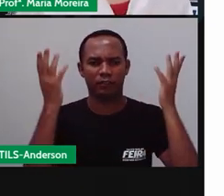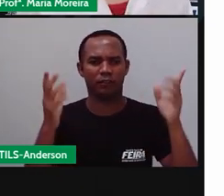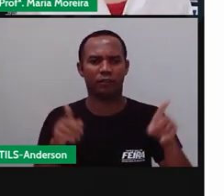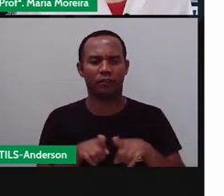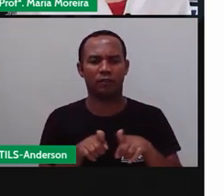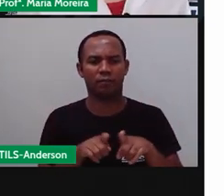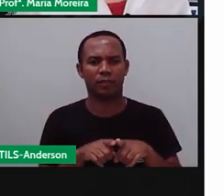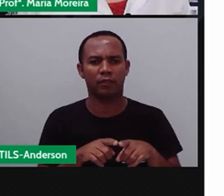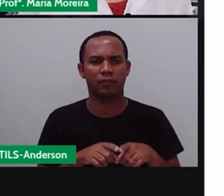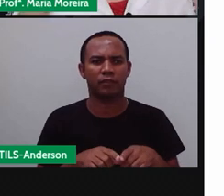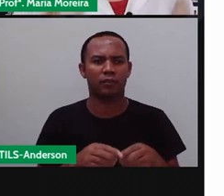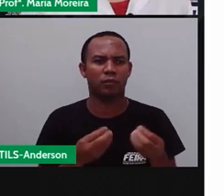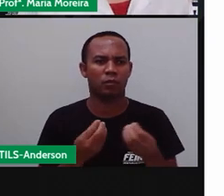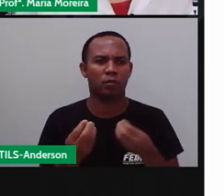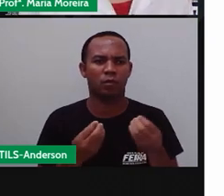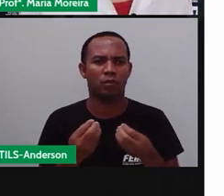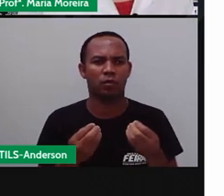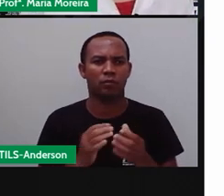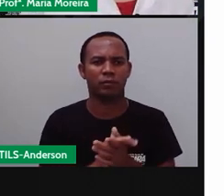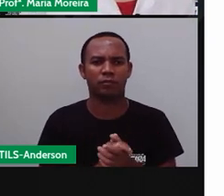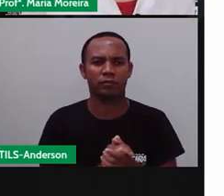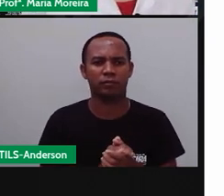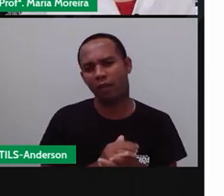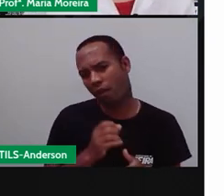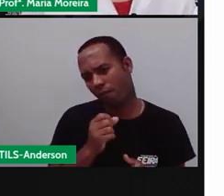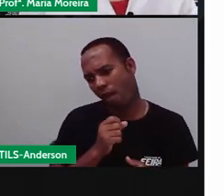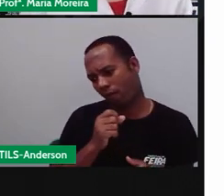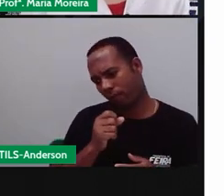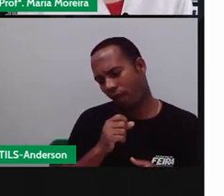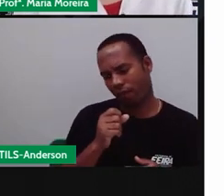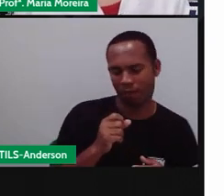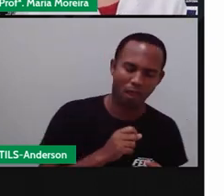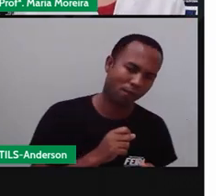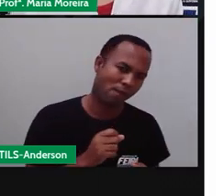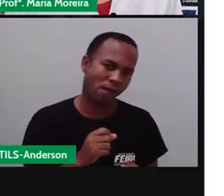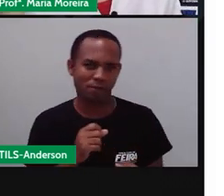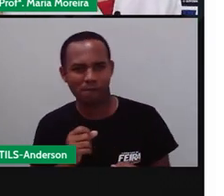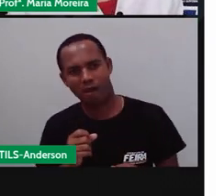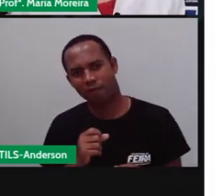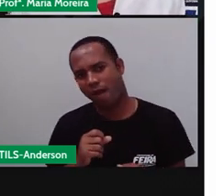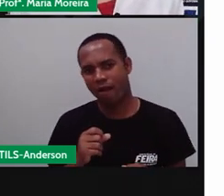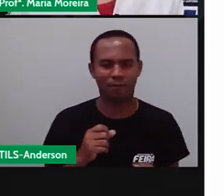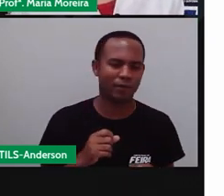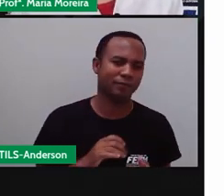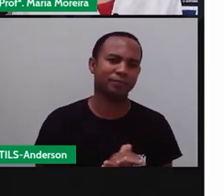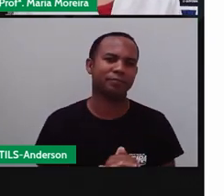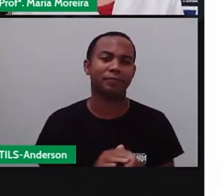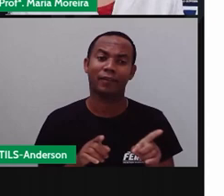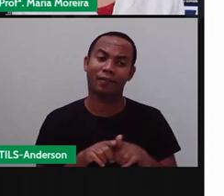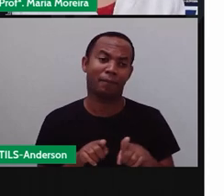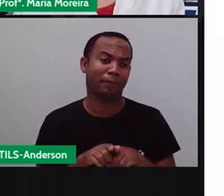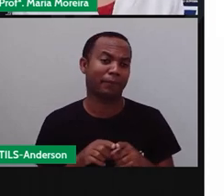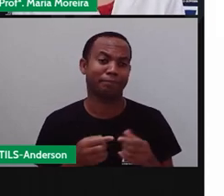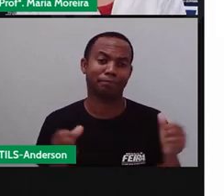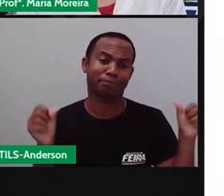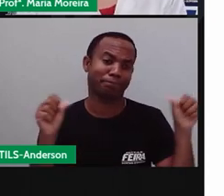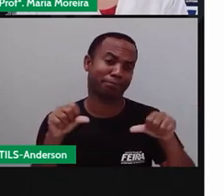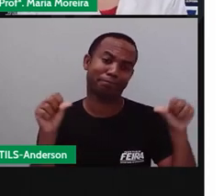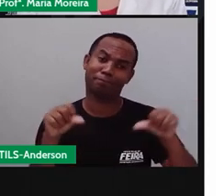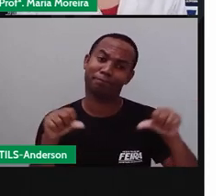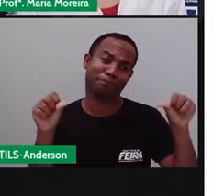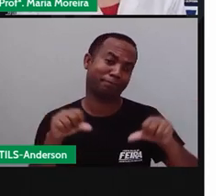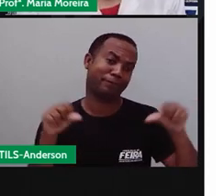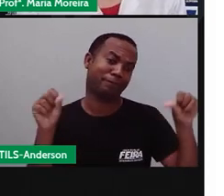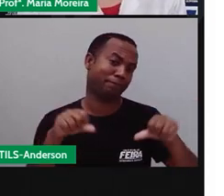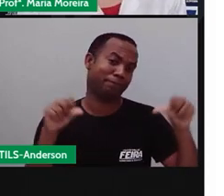conhece uma machinha de carnaval, porque cantamos horrivelmente aqui para vocês. Ainda bem que André é sua intérprete e eu sou professora. Porque como cantores não iríamos